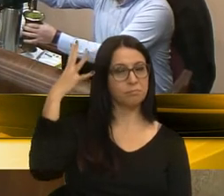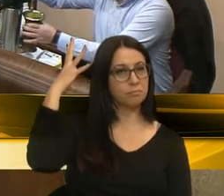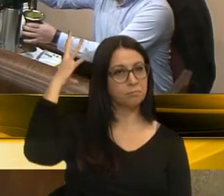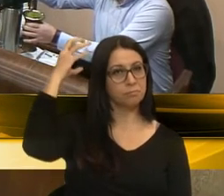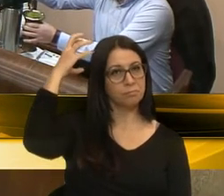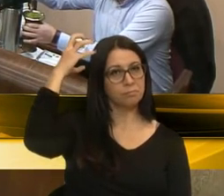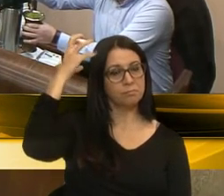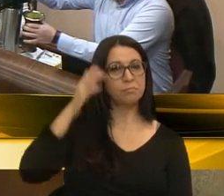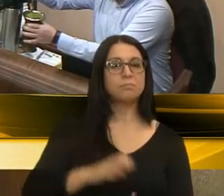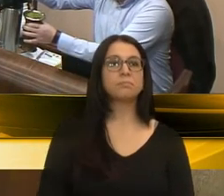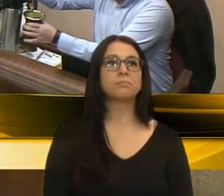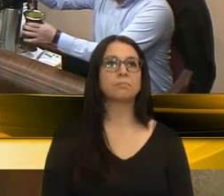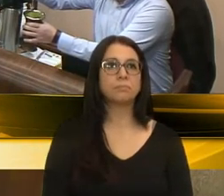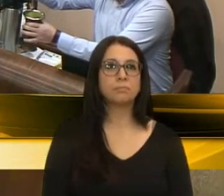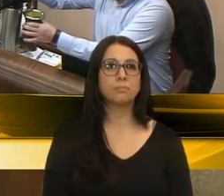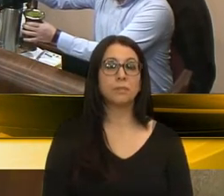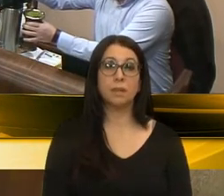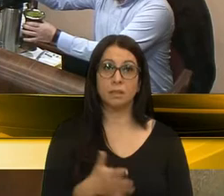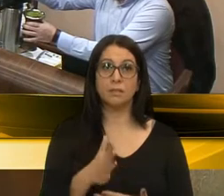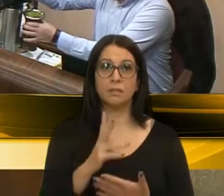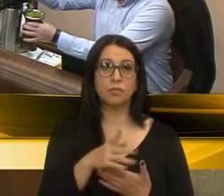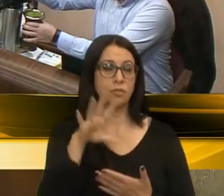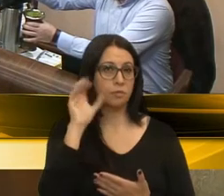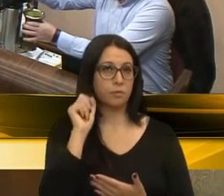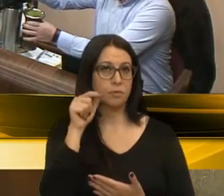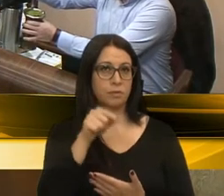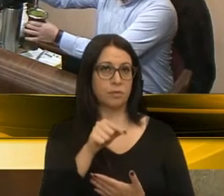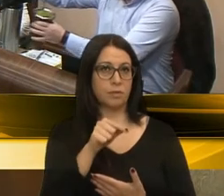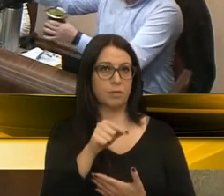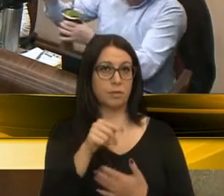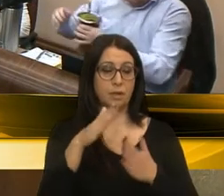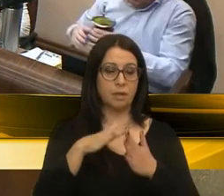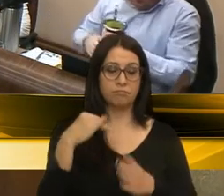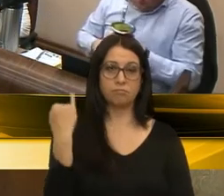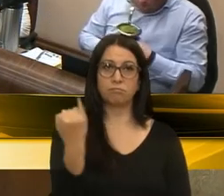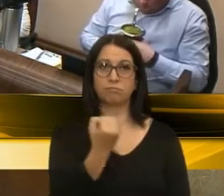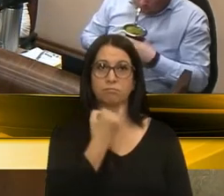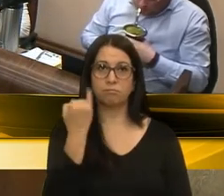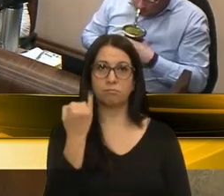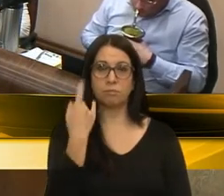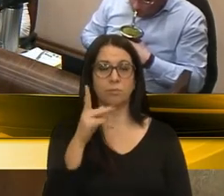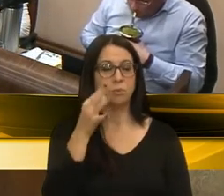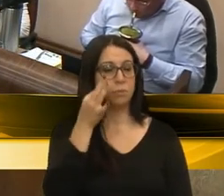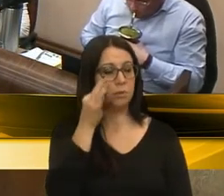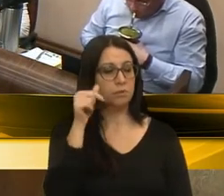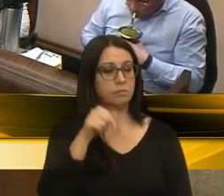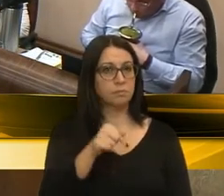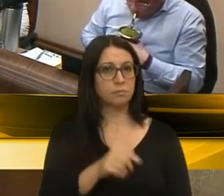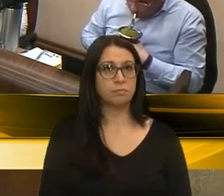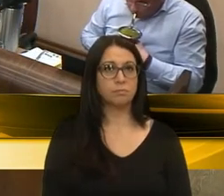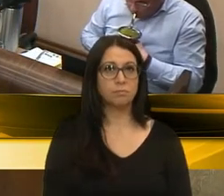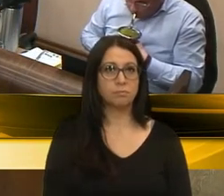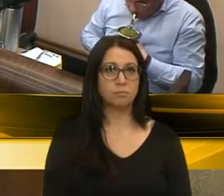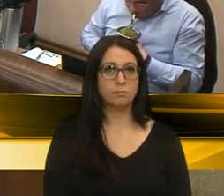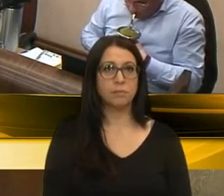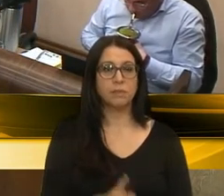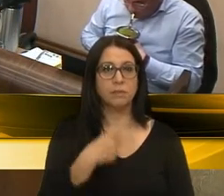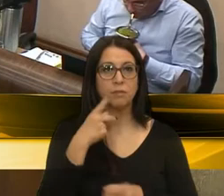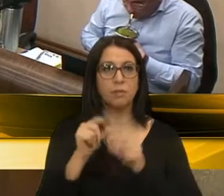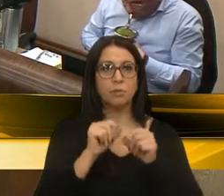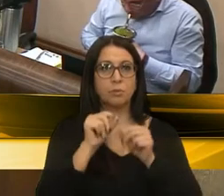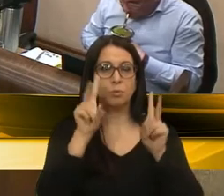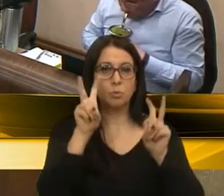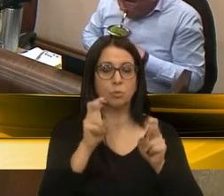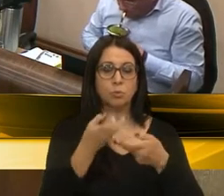Tibiriçá. Muitas vezes, eu já escuto aqui na casa da importância da sua presença aqui para nos falar sobre o